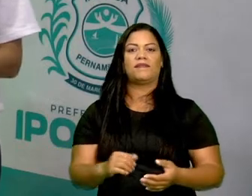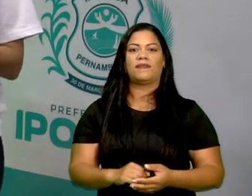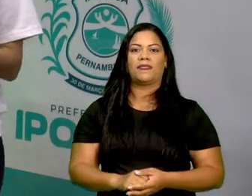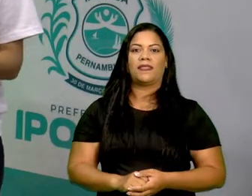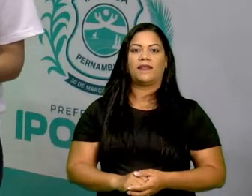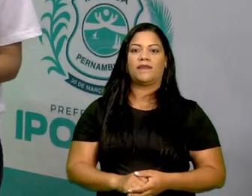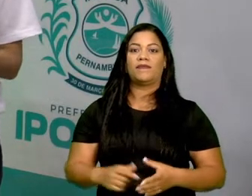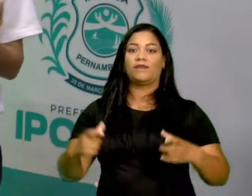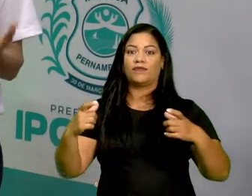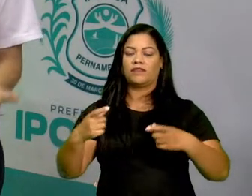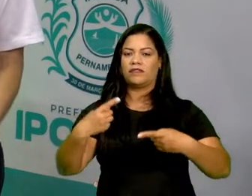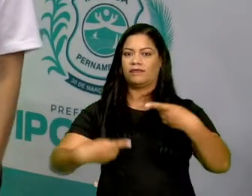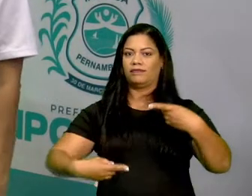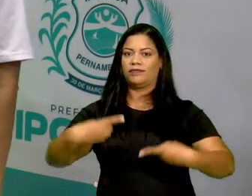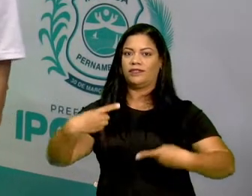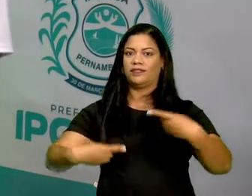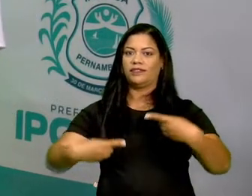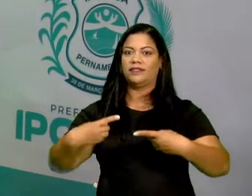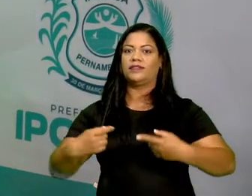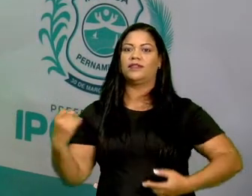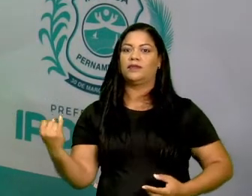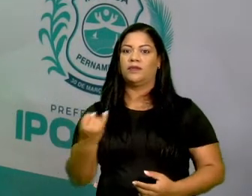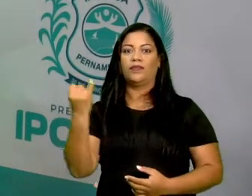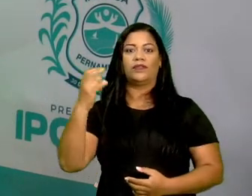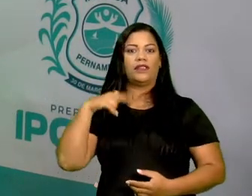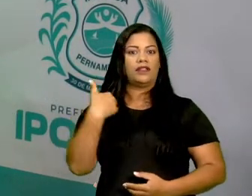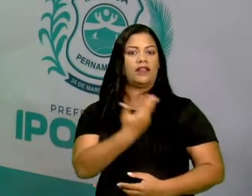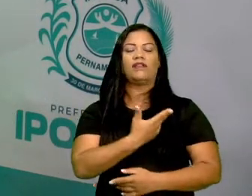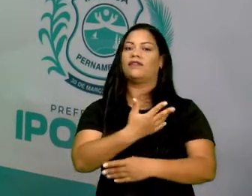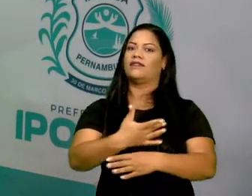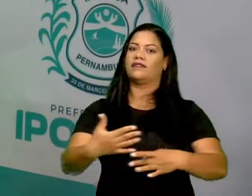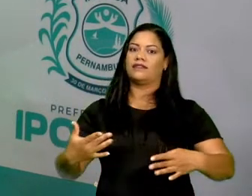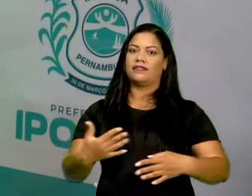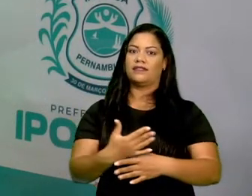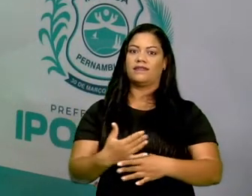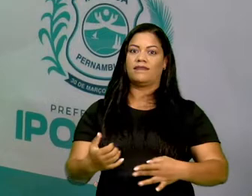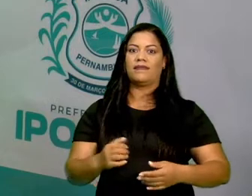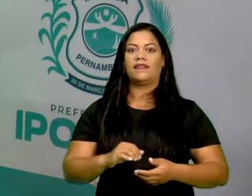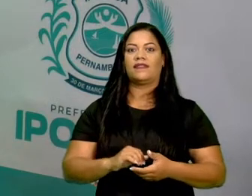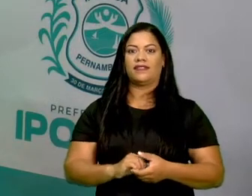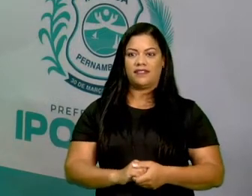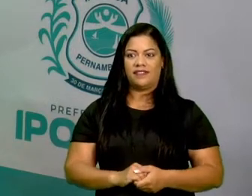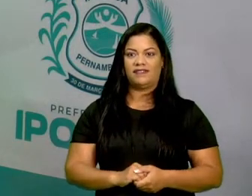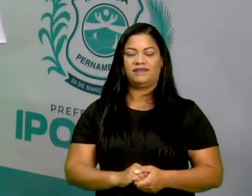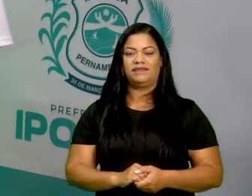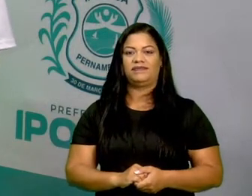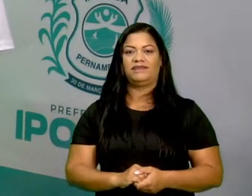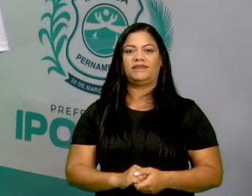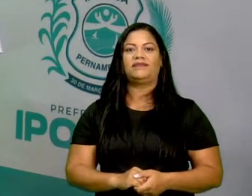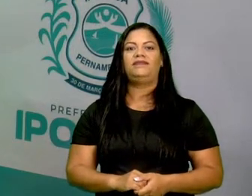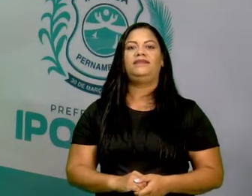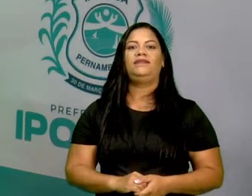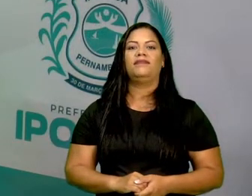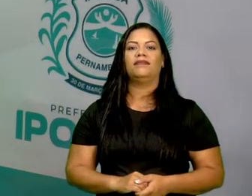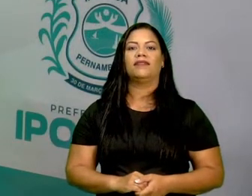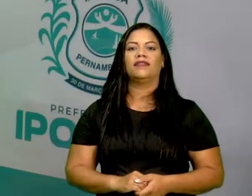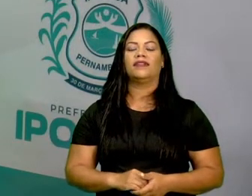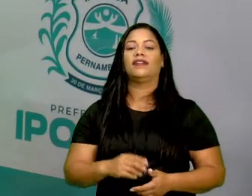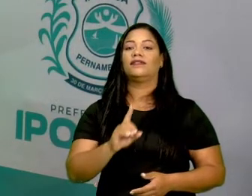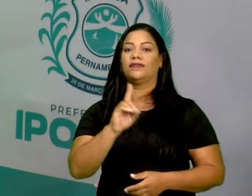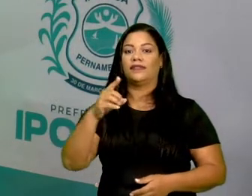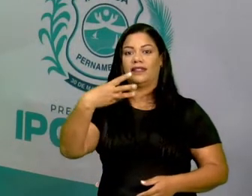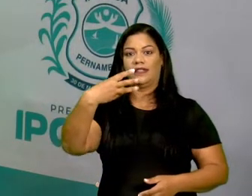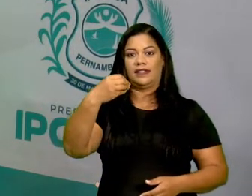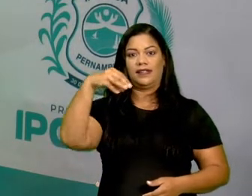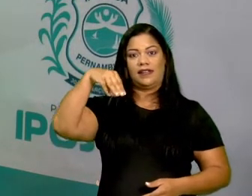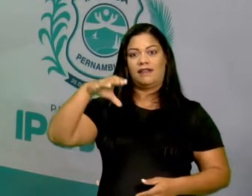pontos políticos importantes da nossa cidade é a emancipação política. Em 30